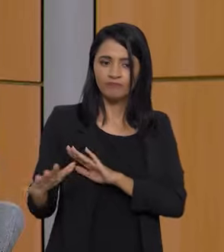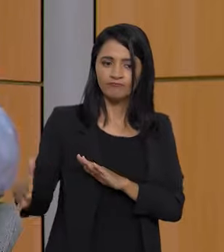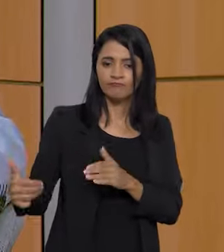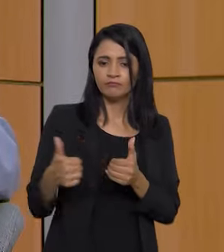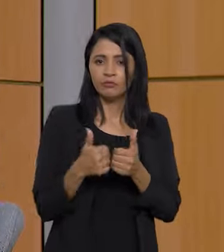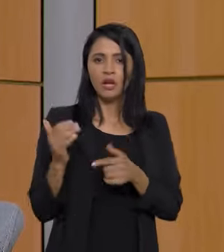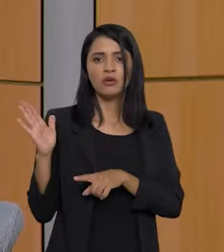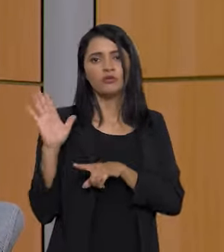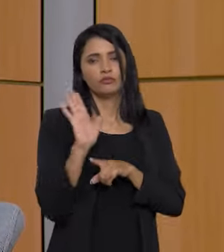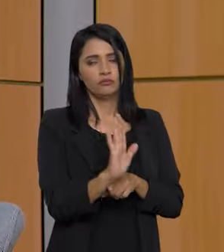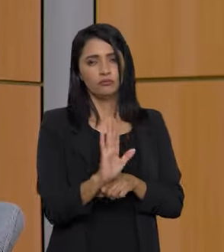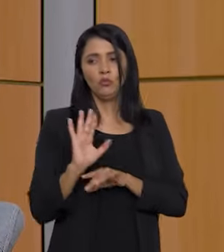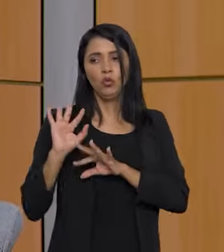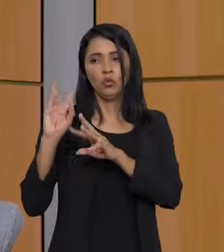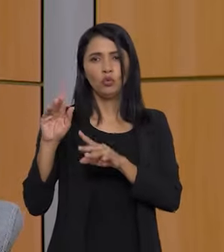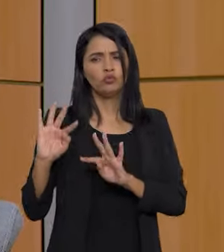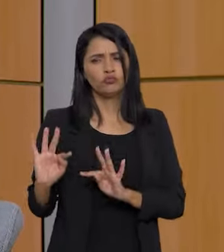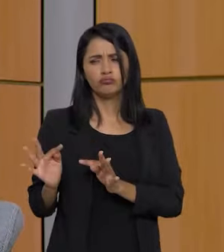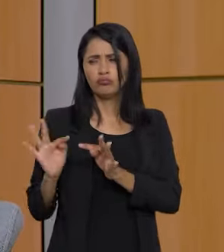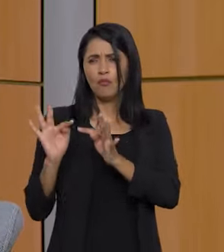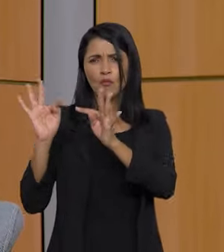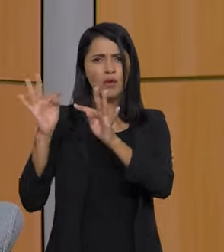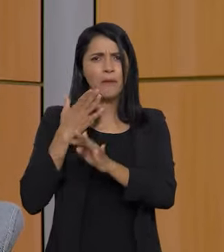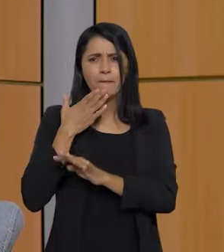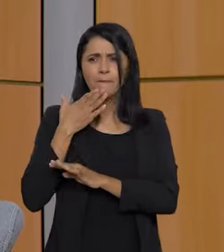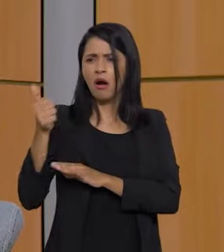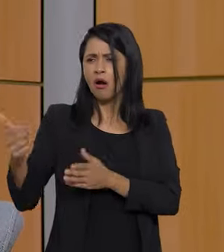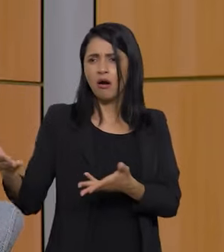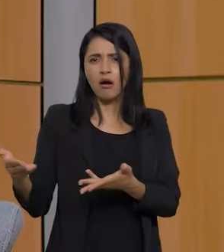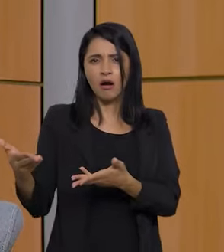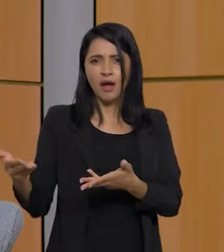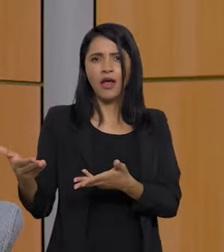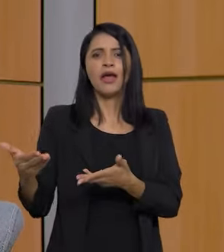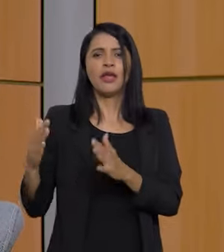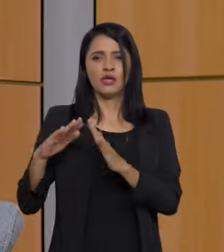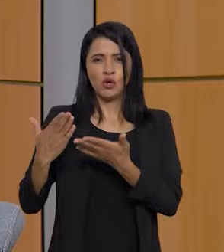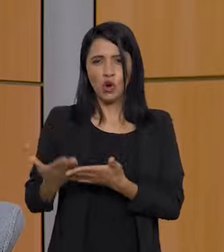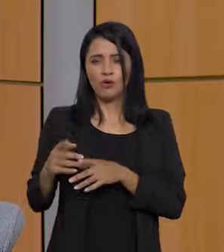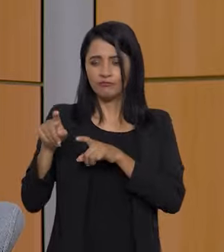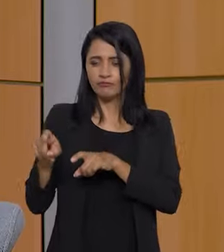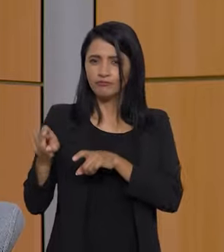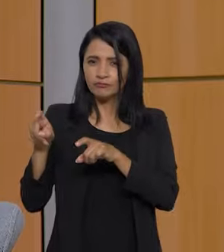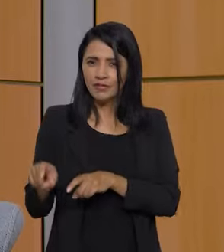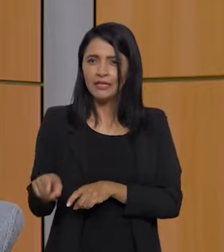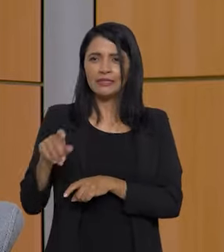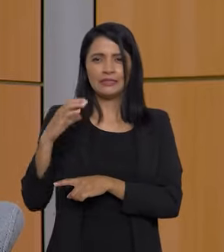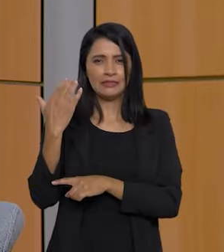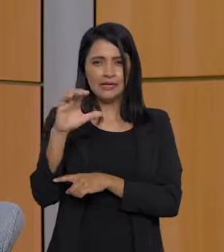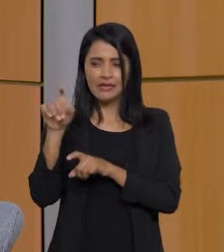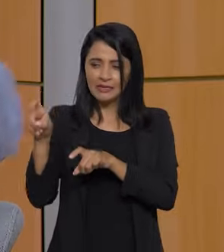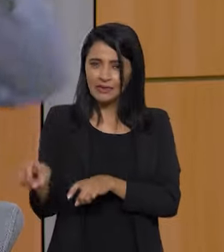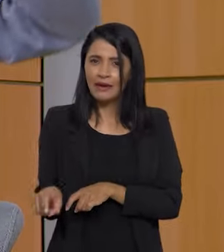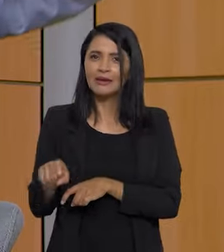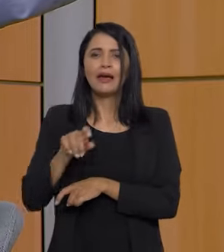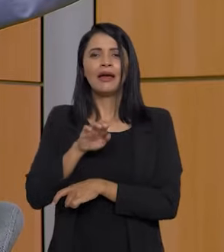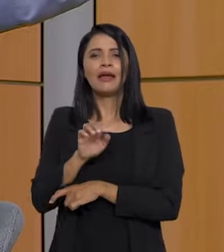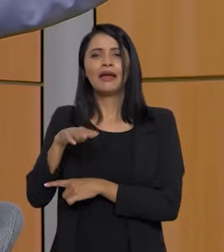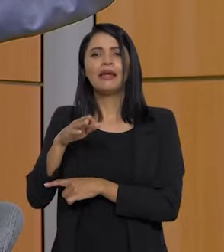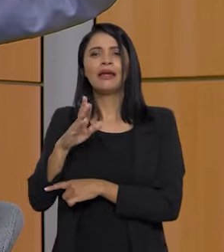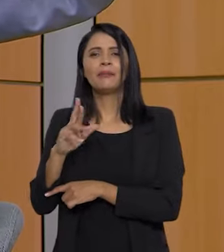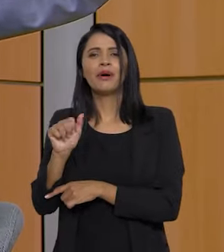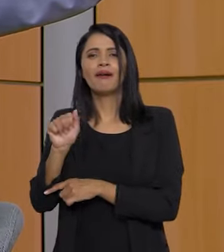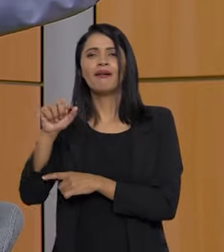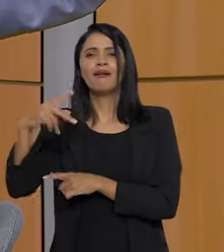ajudar o agricultor. Tudo que tem de moderno nas escolas de agronomia, nas escolas de ciências agrárias, na